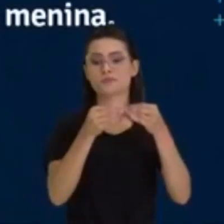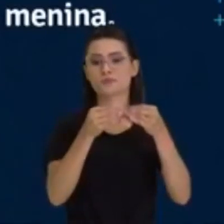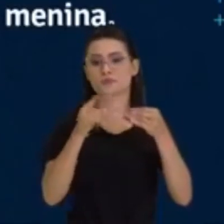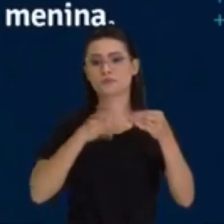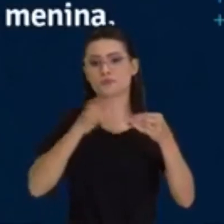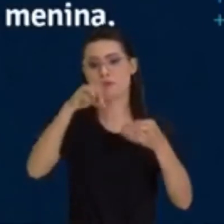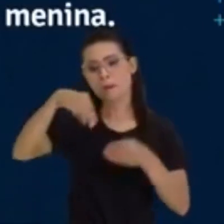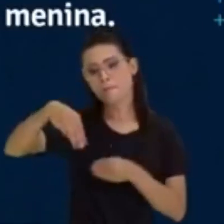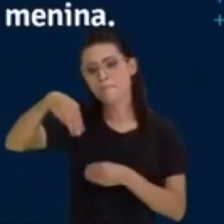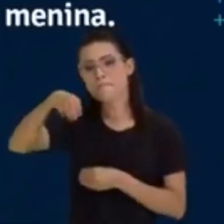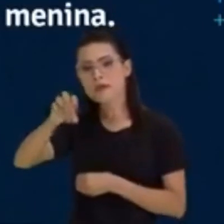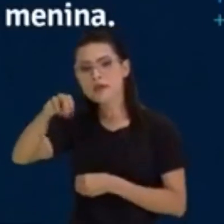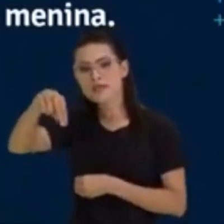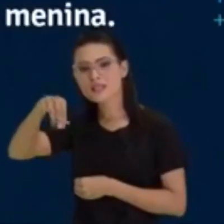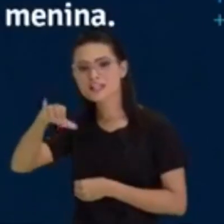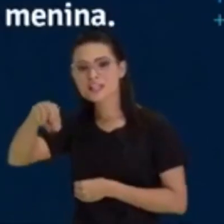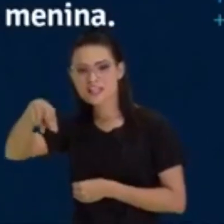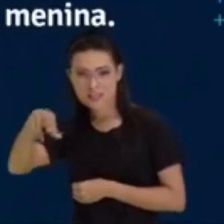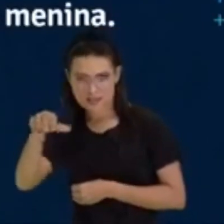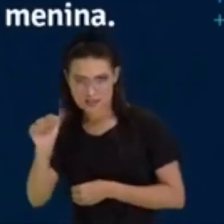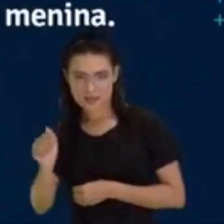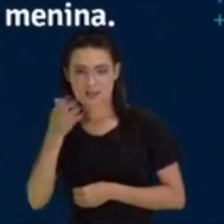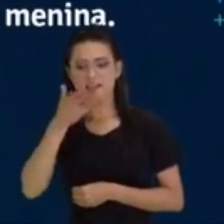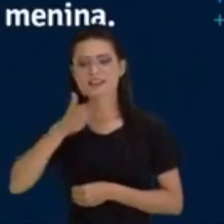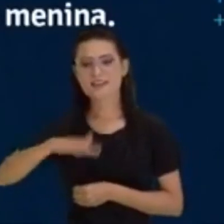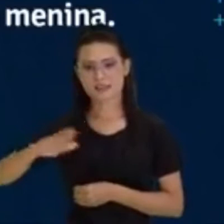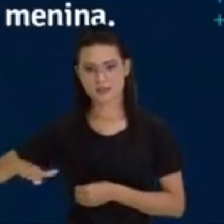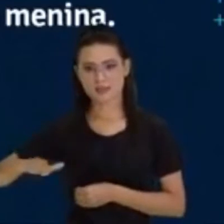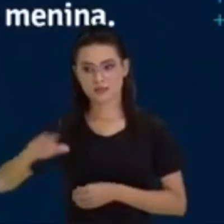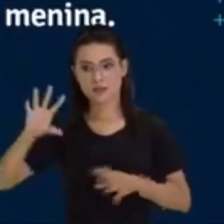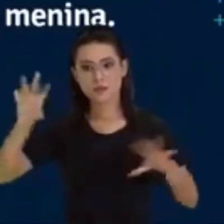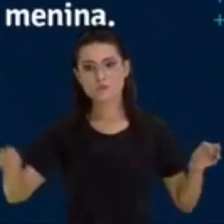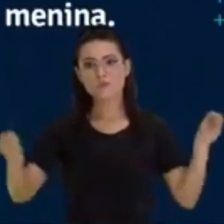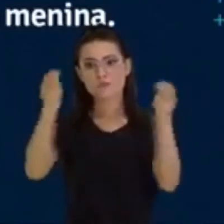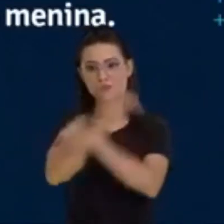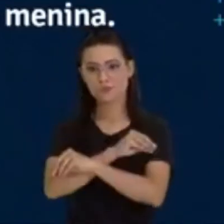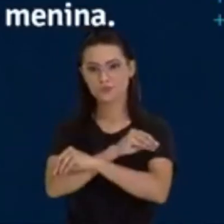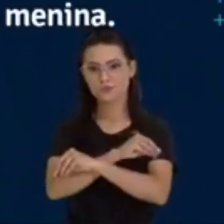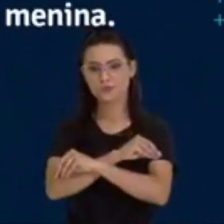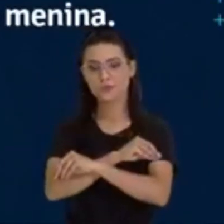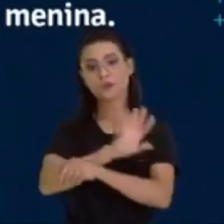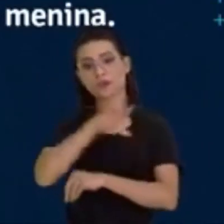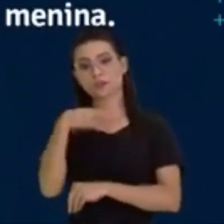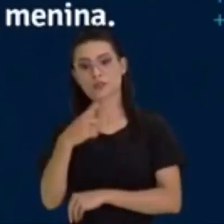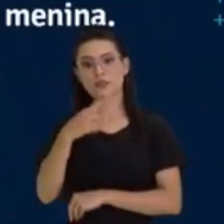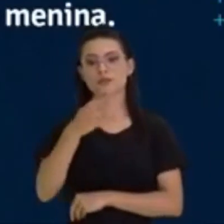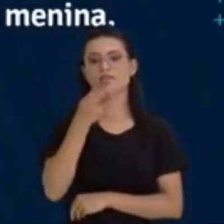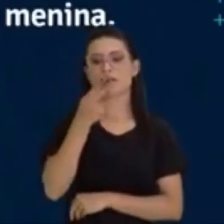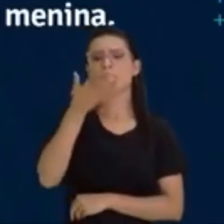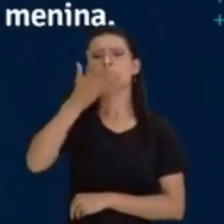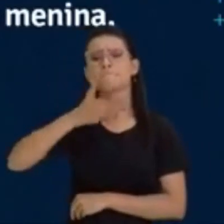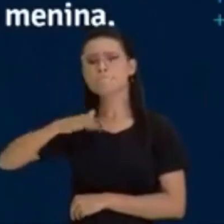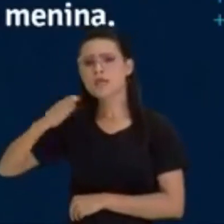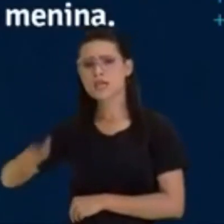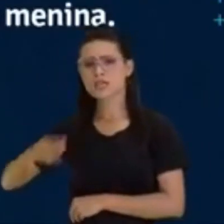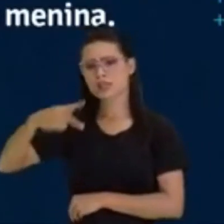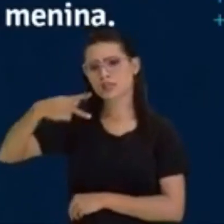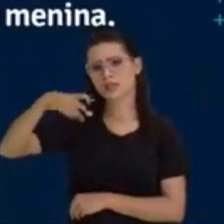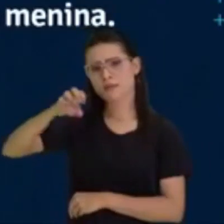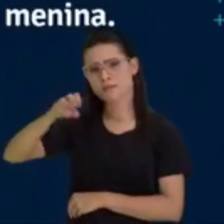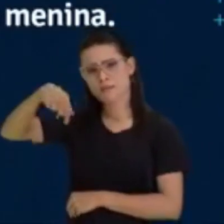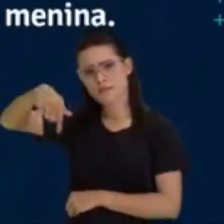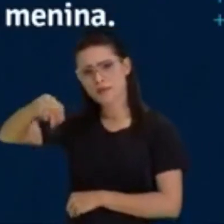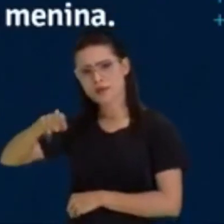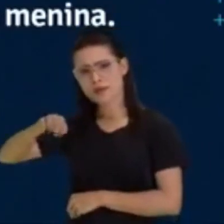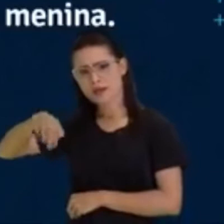menina pequena, o termo pequena exerceria a função de adjetivo, visto que faria referência